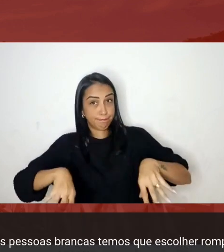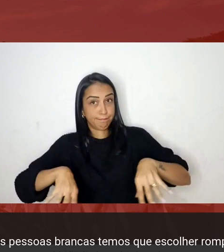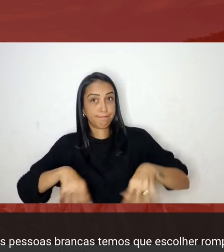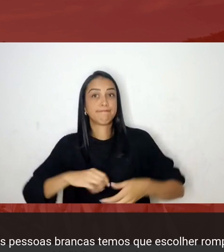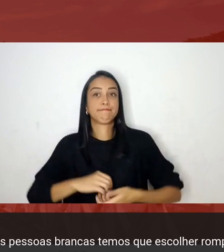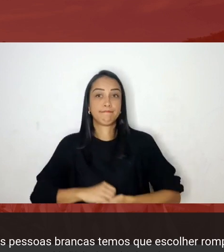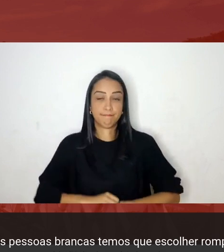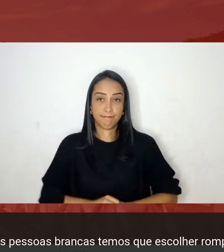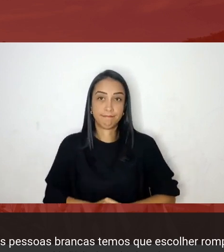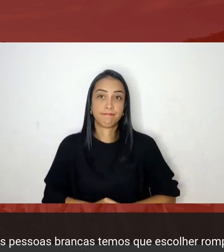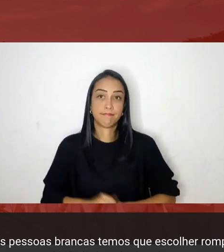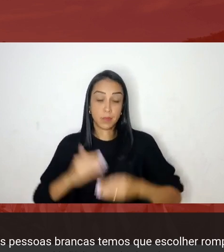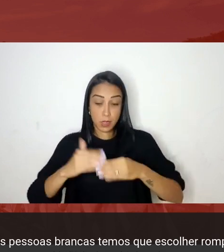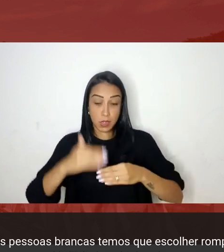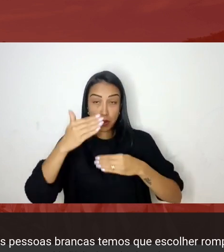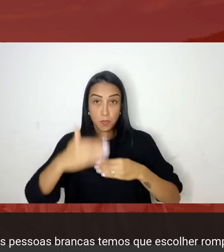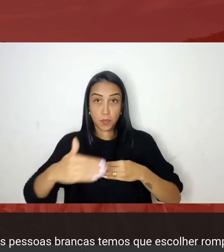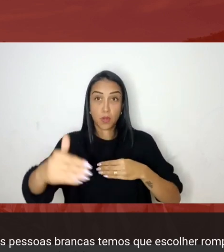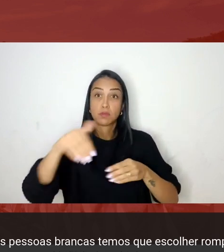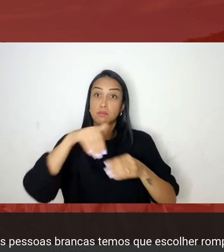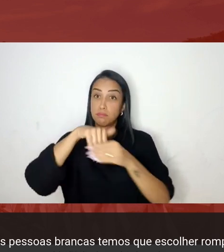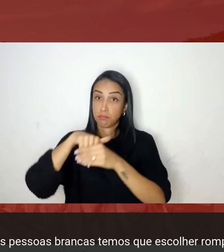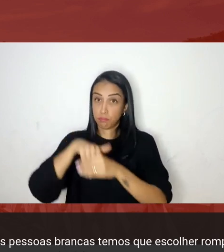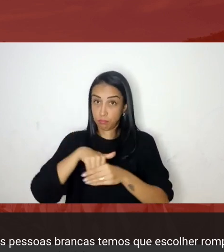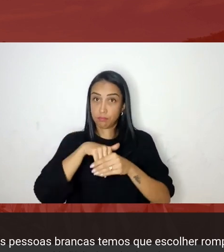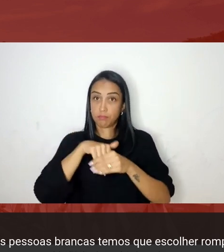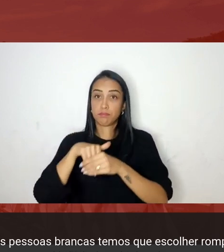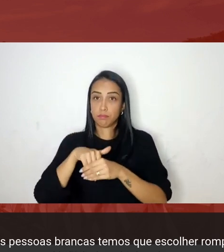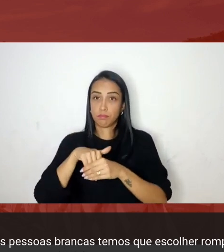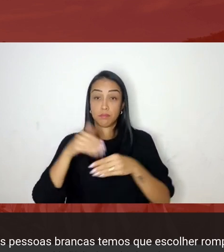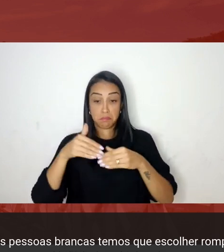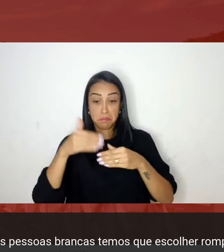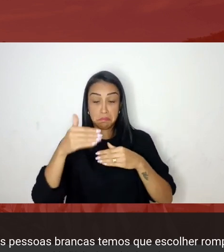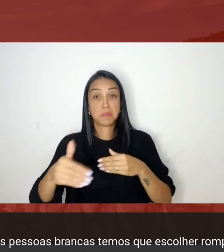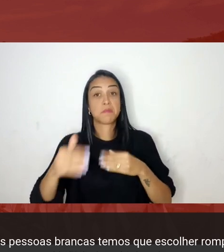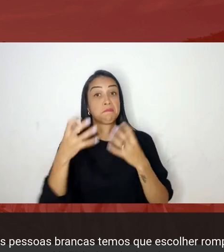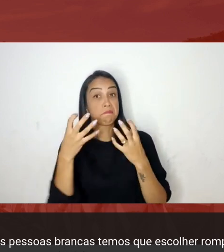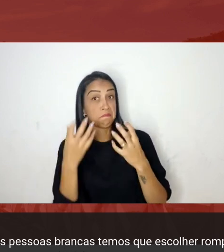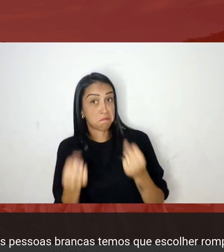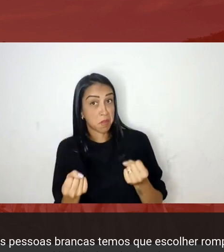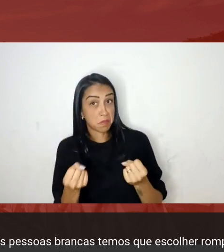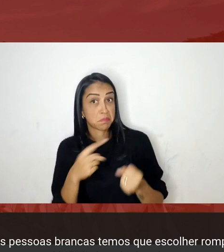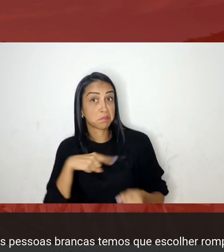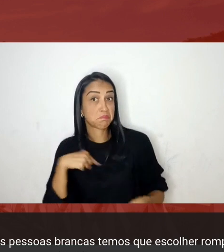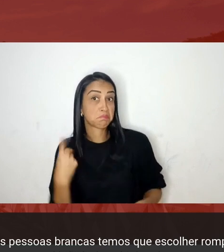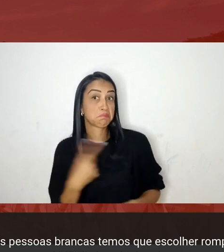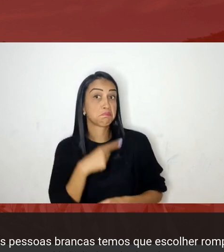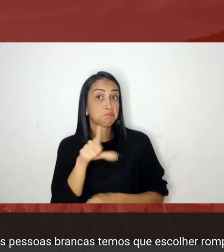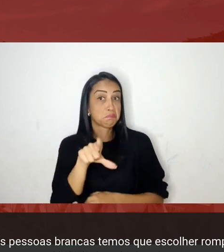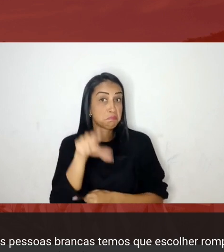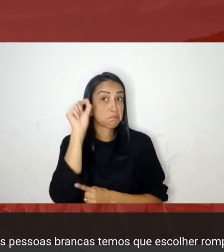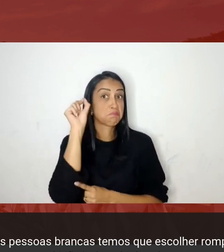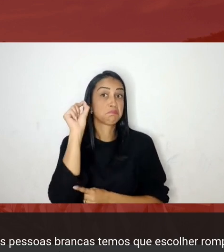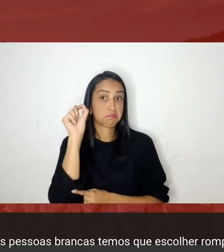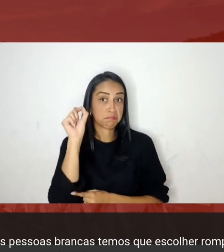próximas eleições vão ser eleições que nós vamos estar colocando em jogo a